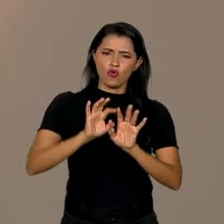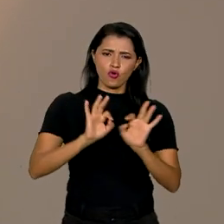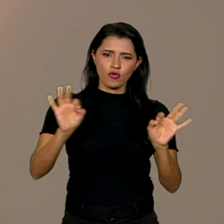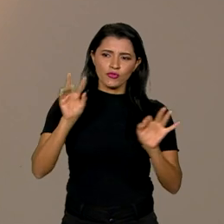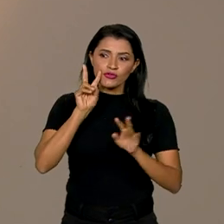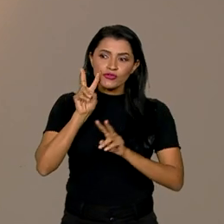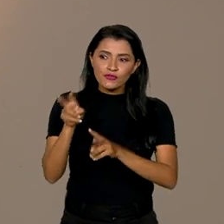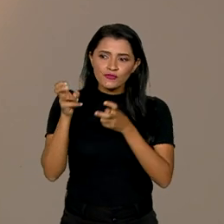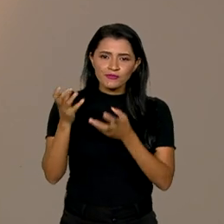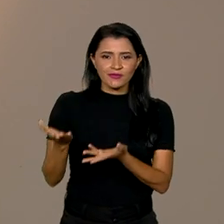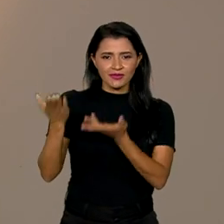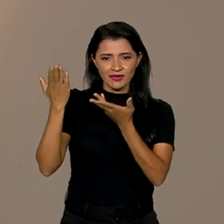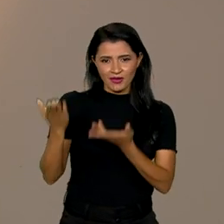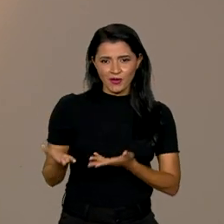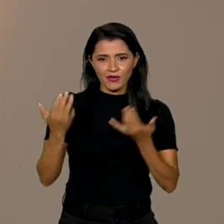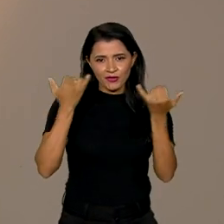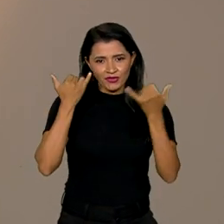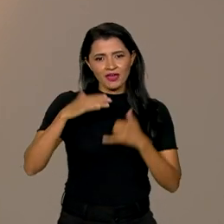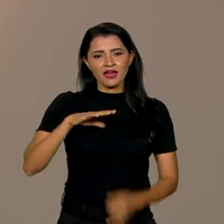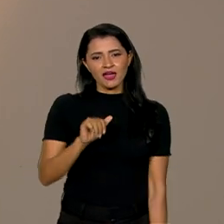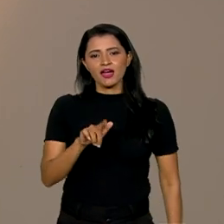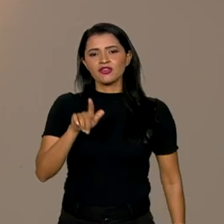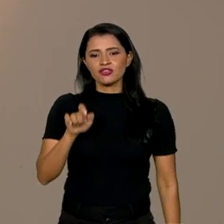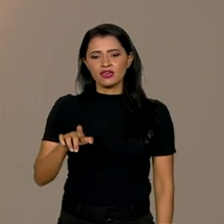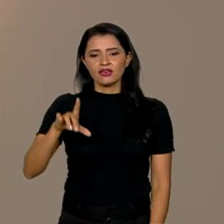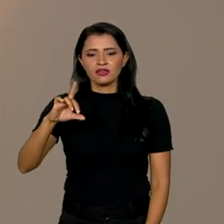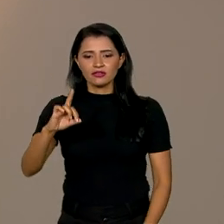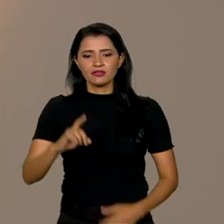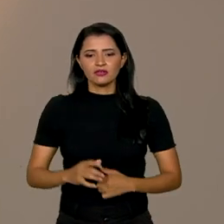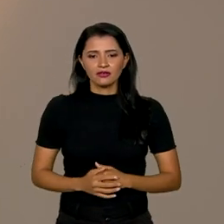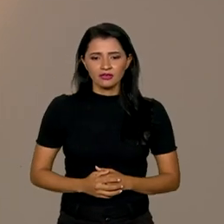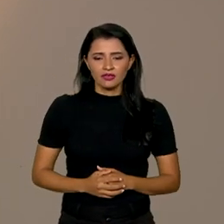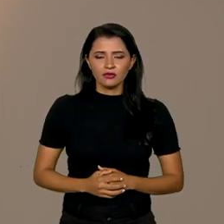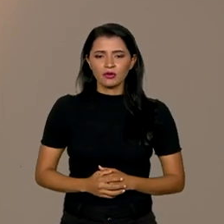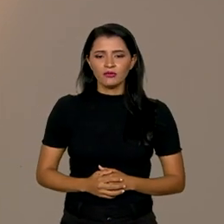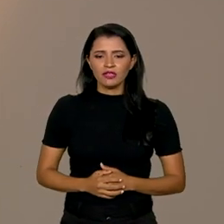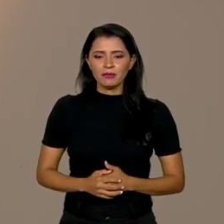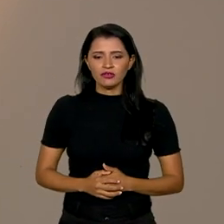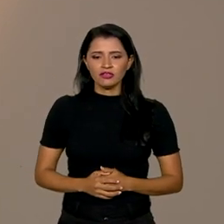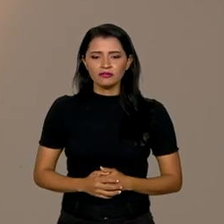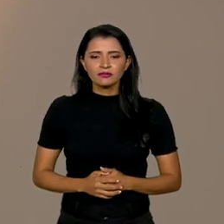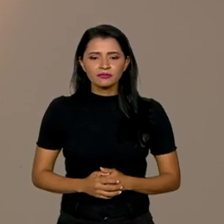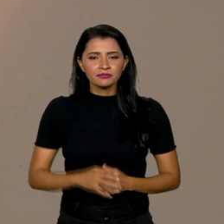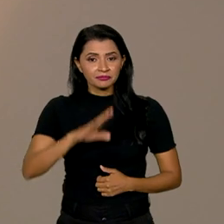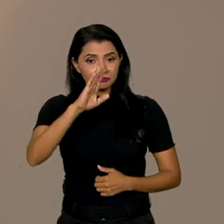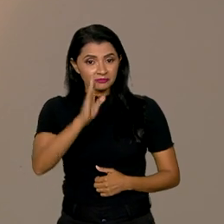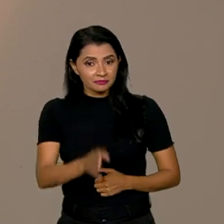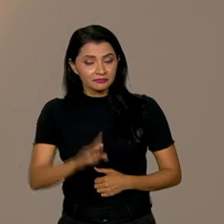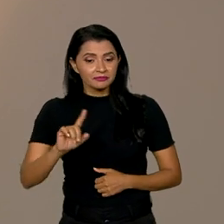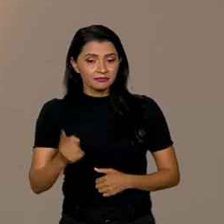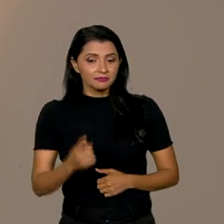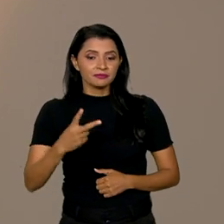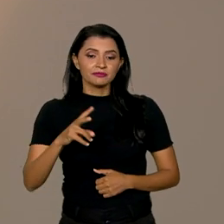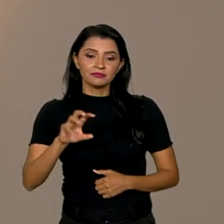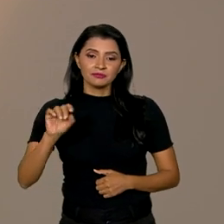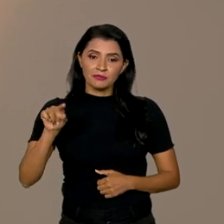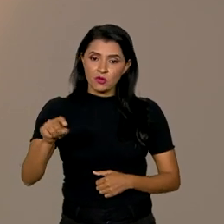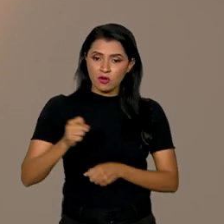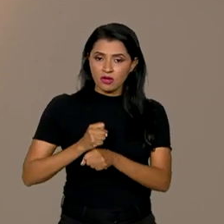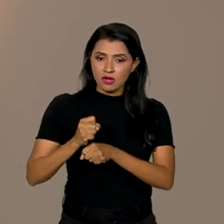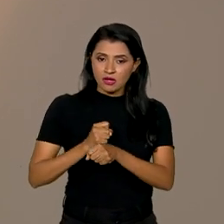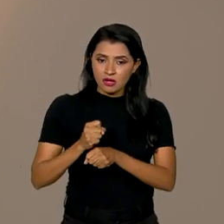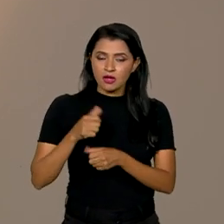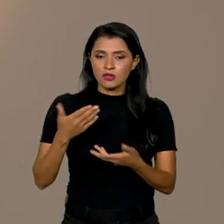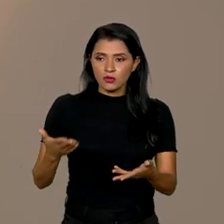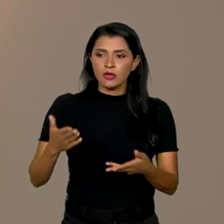ver a notícia do Caged, de mais de 200 mil vagas criadas, 1 milhão e 300 mil só neste ano. Quer